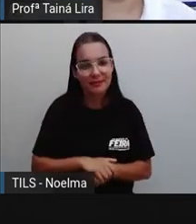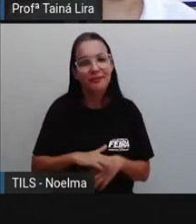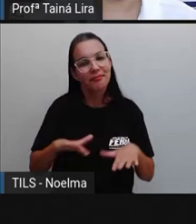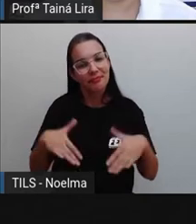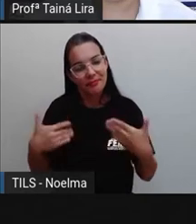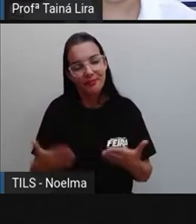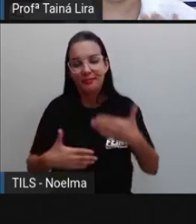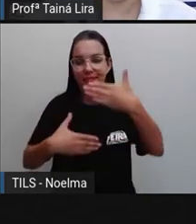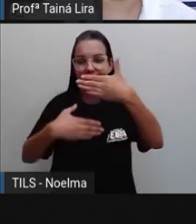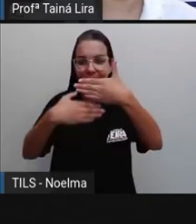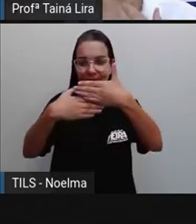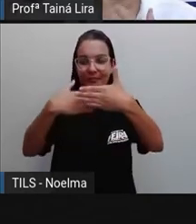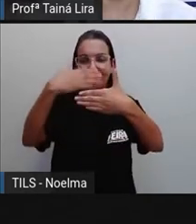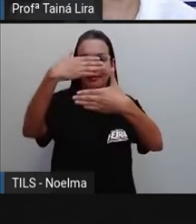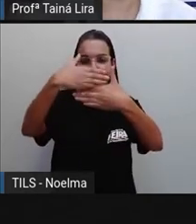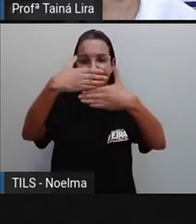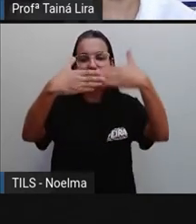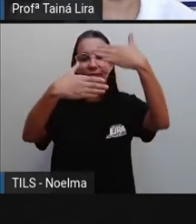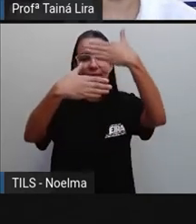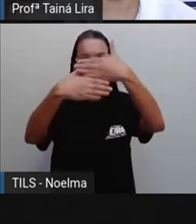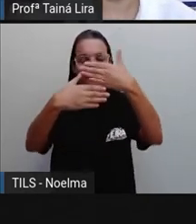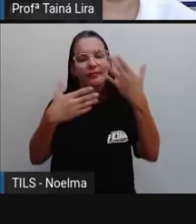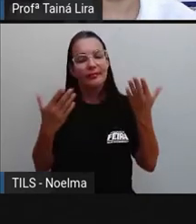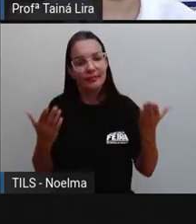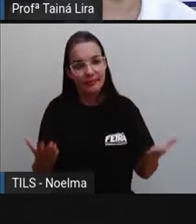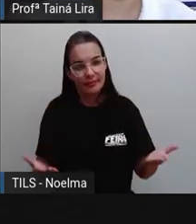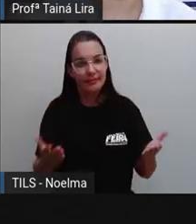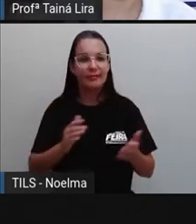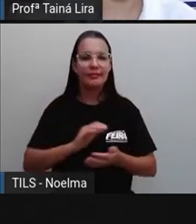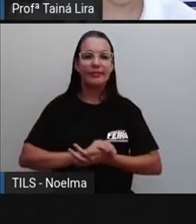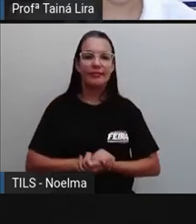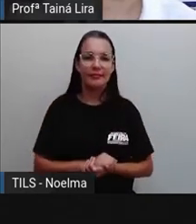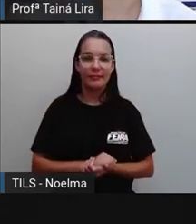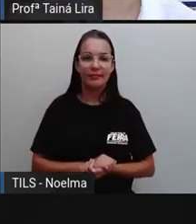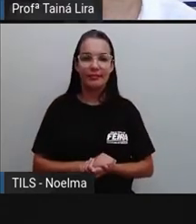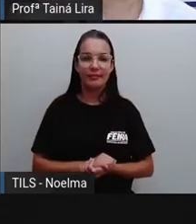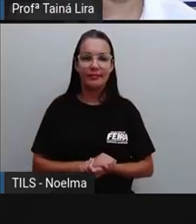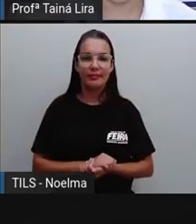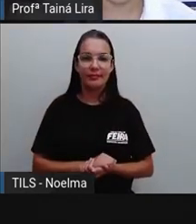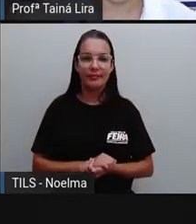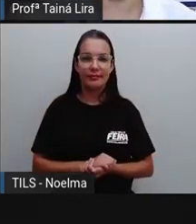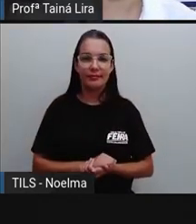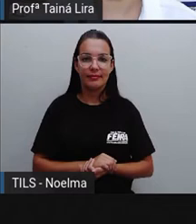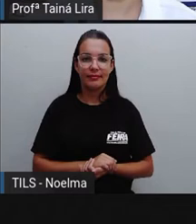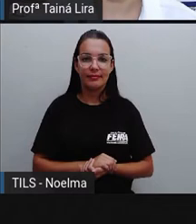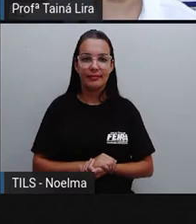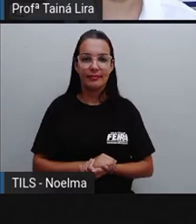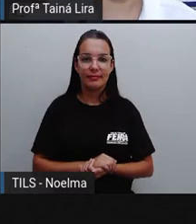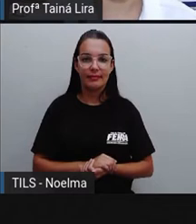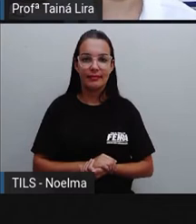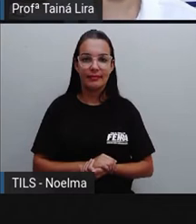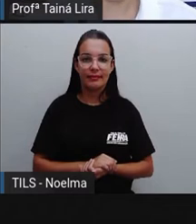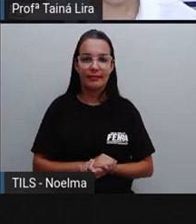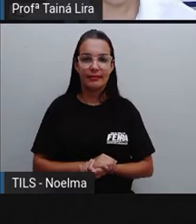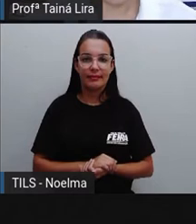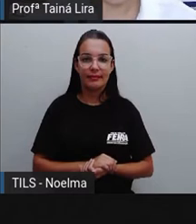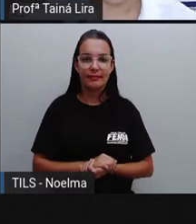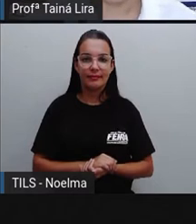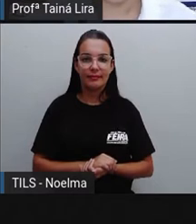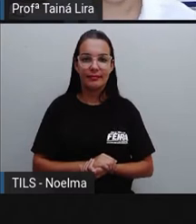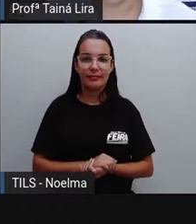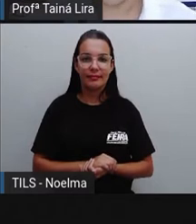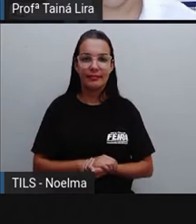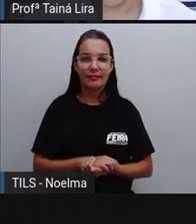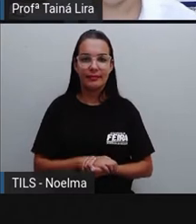de construção civil? São as pessoas que trabalham na construção civil. Pedreiro, engenheiro, né? O mestre de